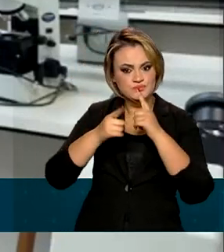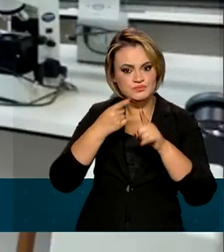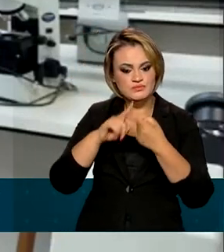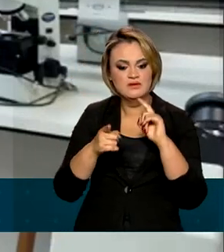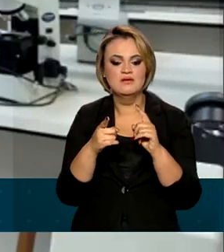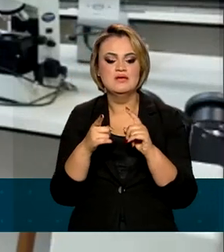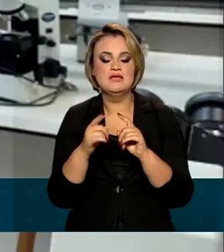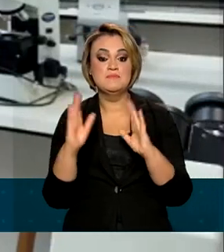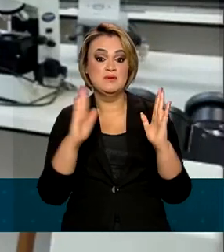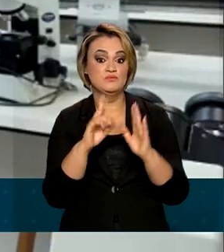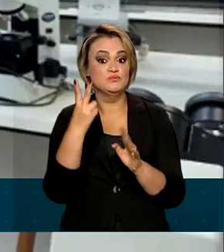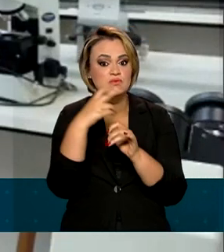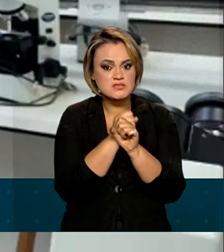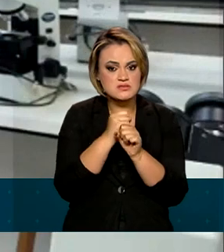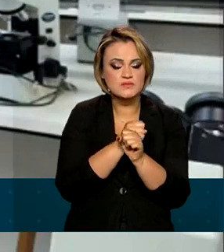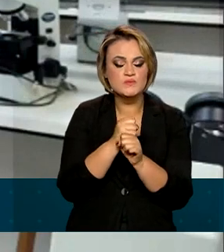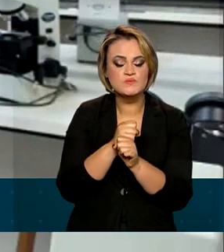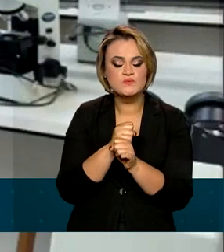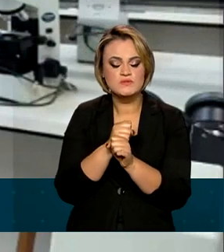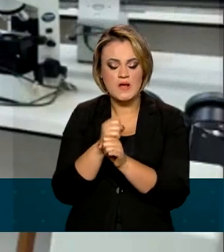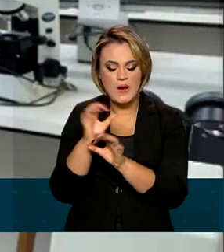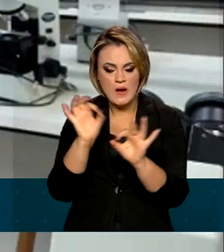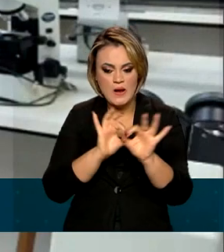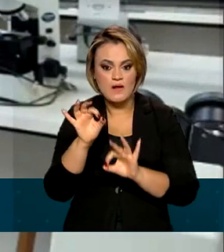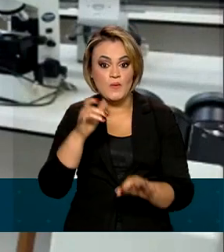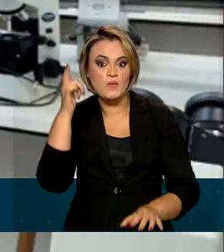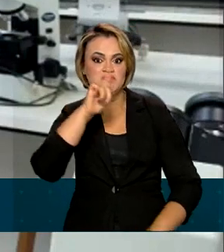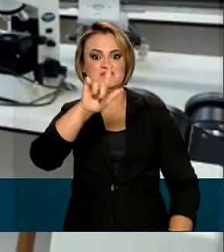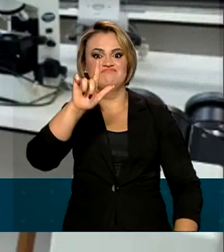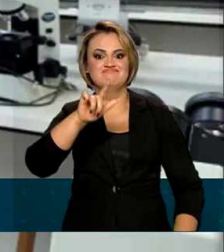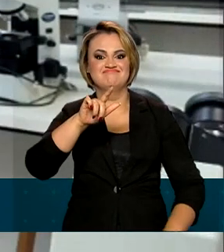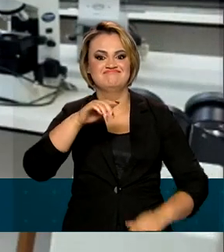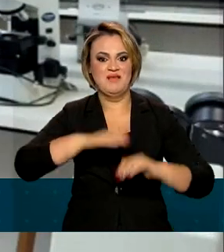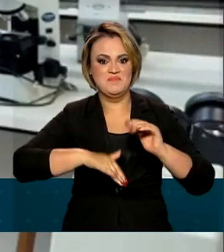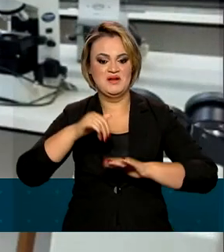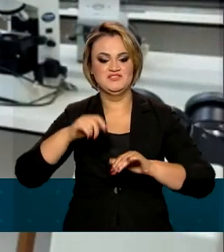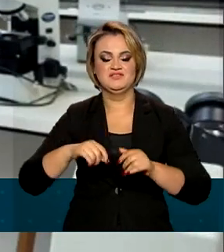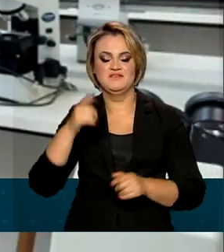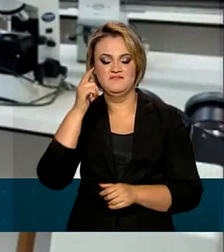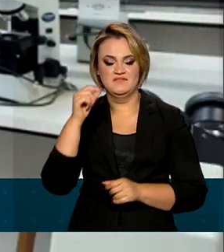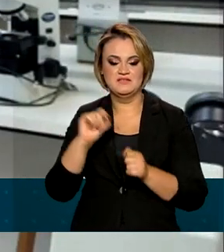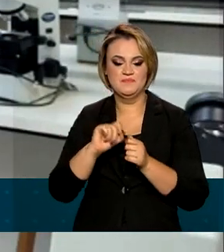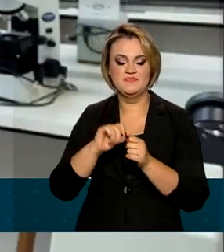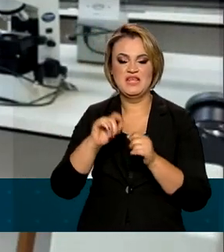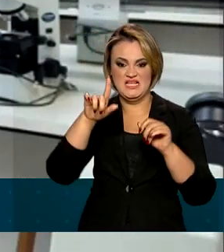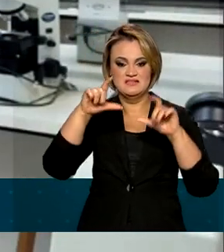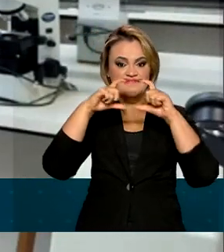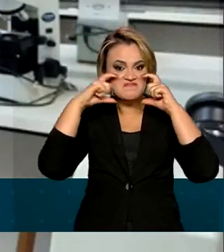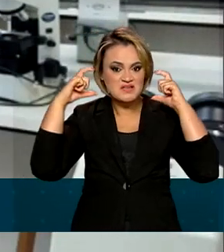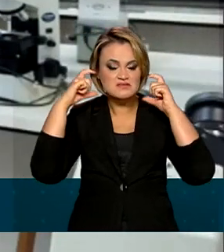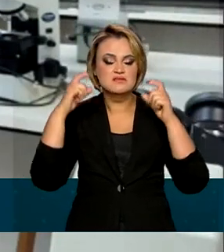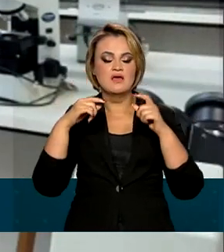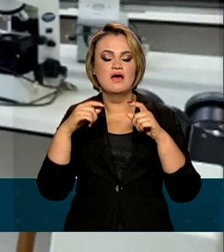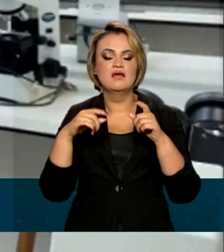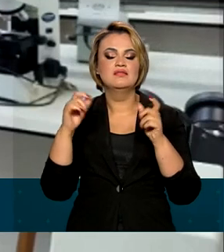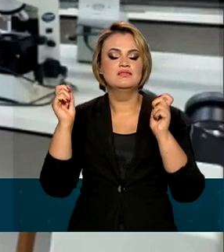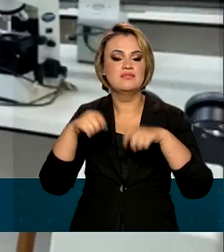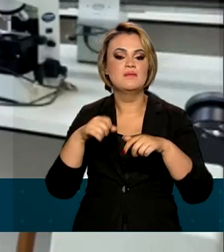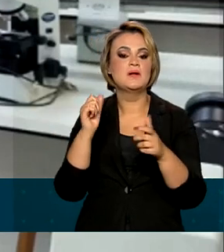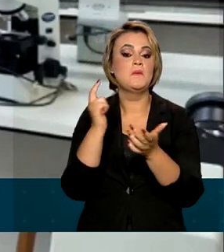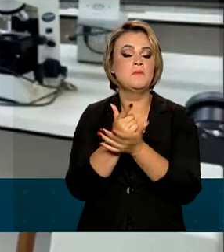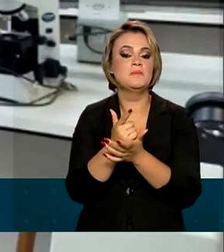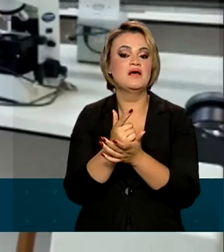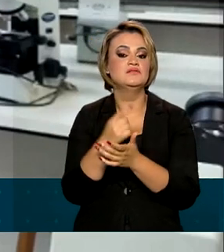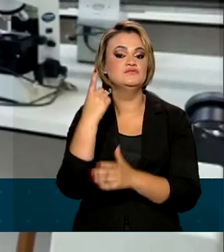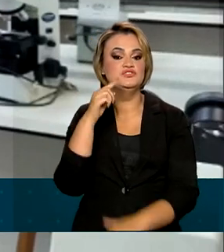em apenas dois anos conseguimos transformar a ideia em um produto. Prevemos que o respirador Vesta estará disponível para aquisição a